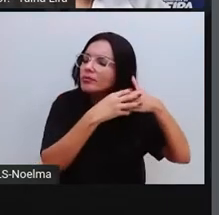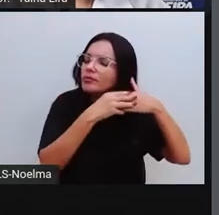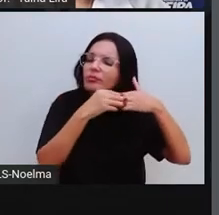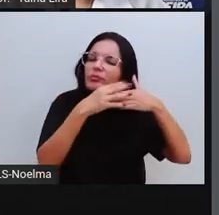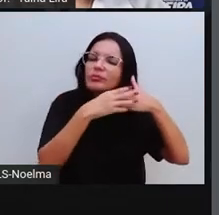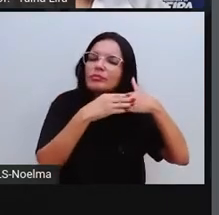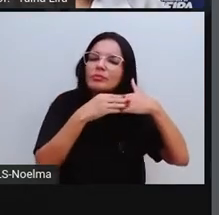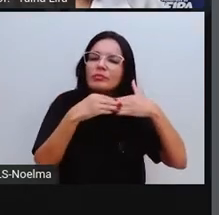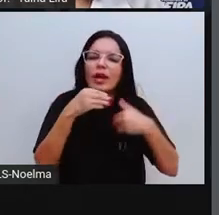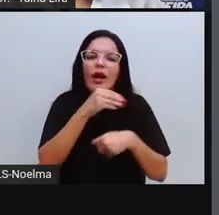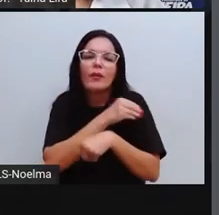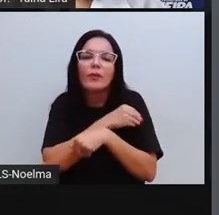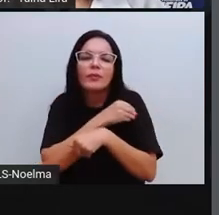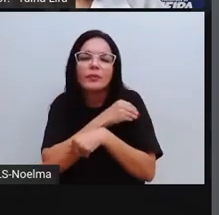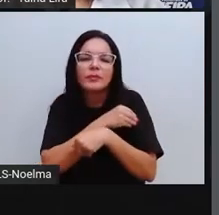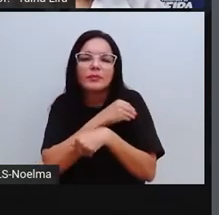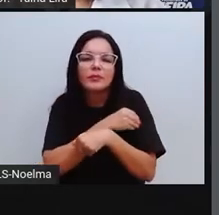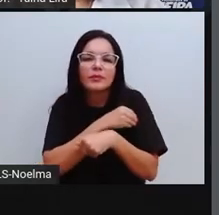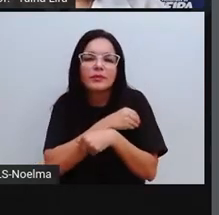cheio de chamego,